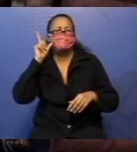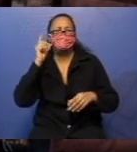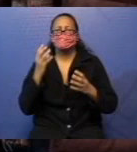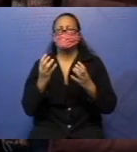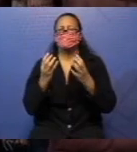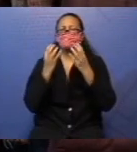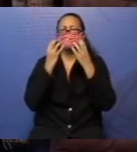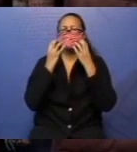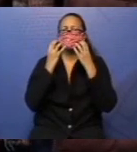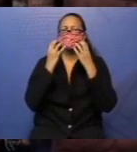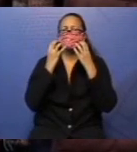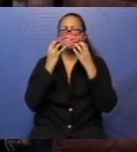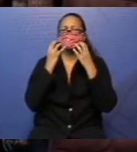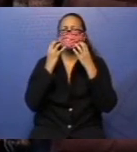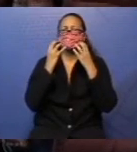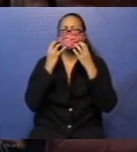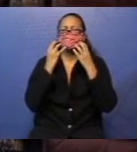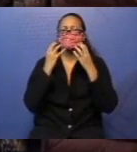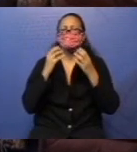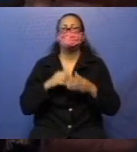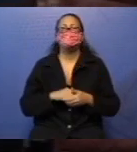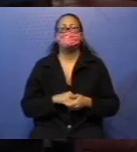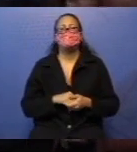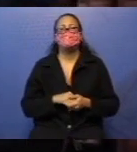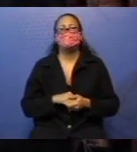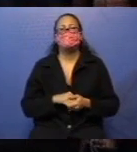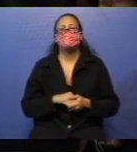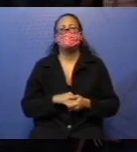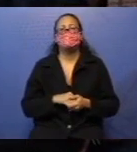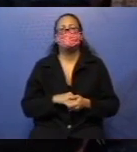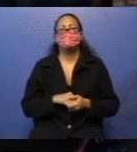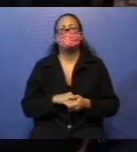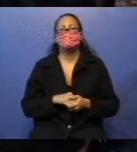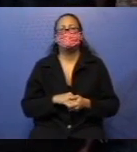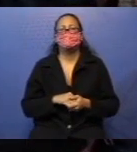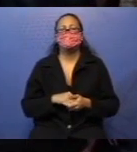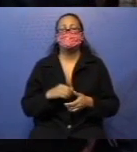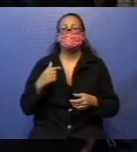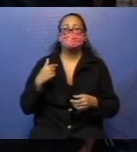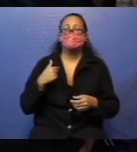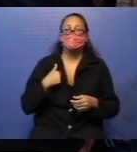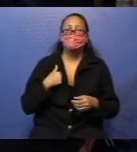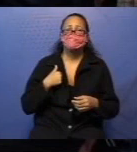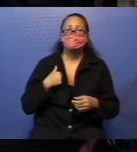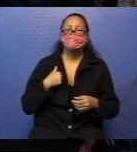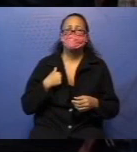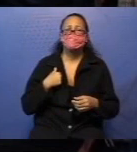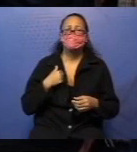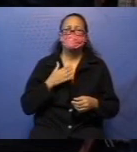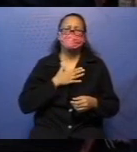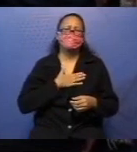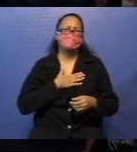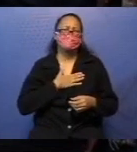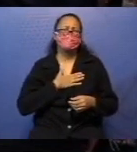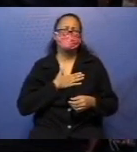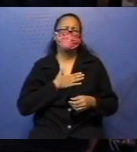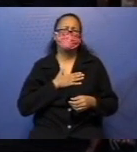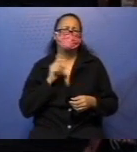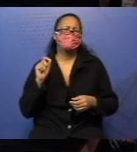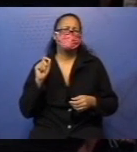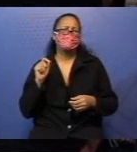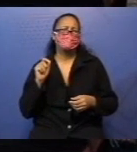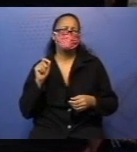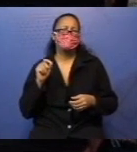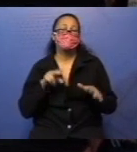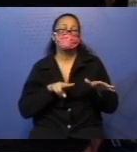Magali. Para variar, a Magali comprou comida. Com a minha, minha o quê? A quem que ela está se referindo? Com a